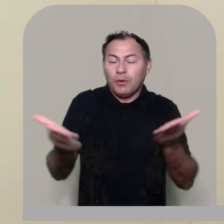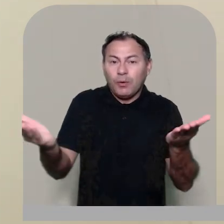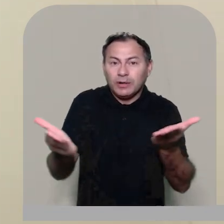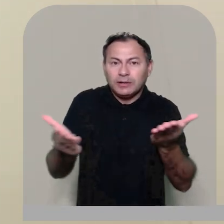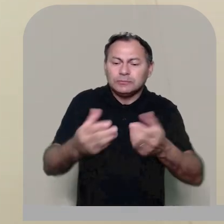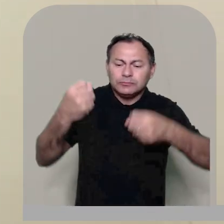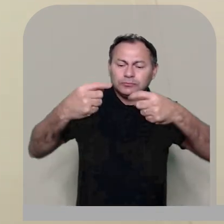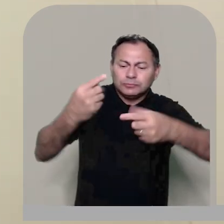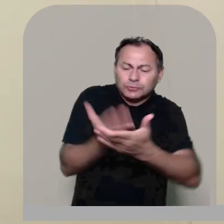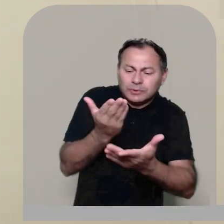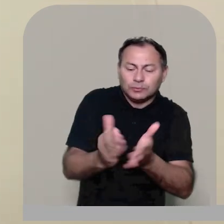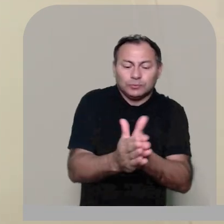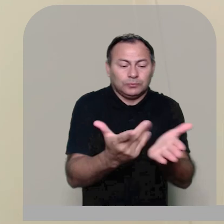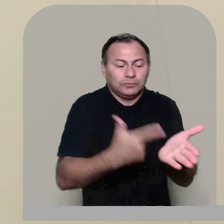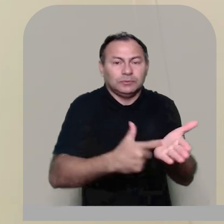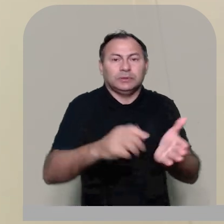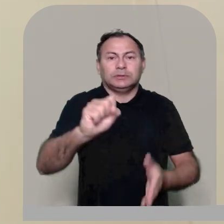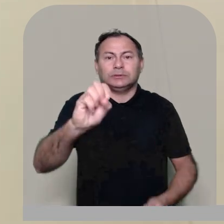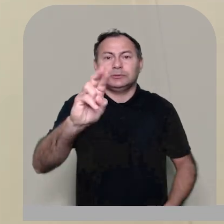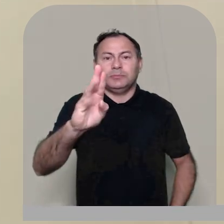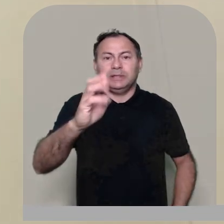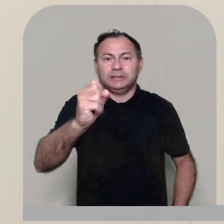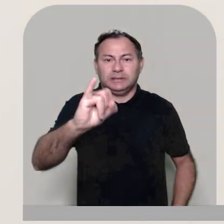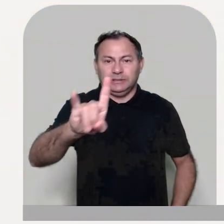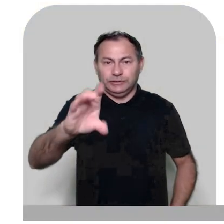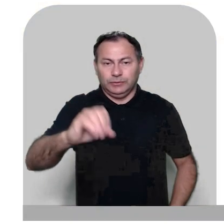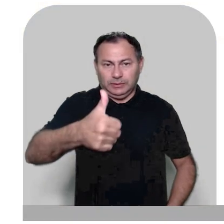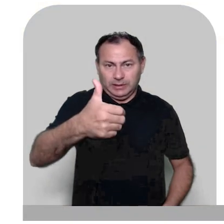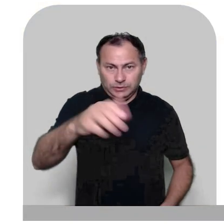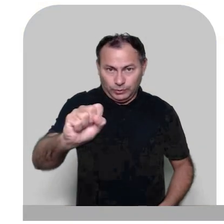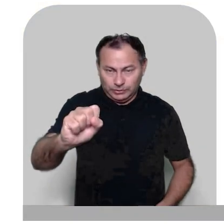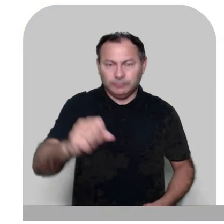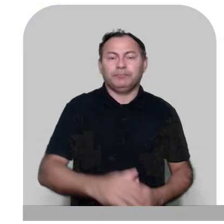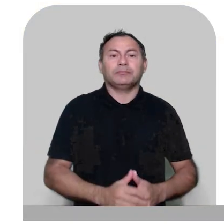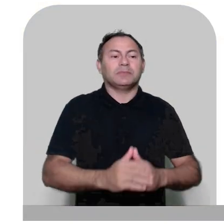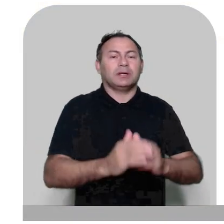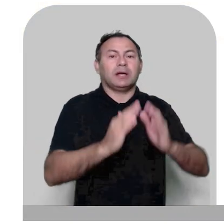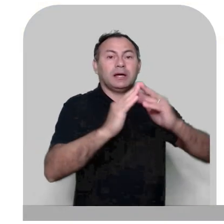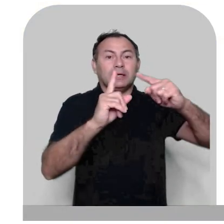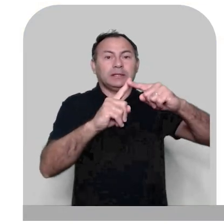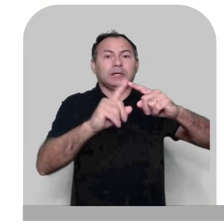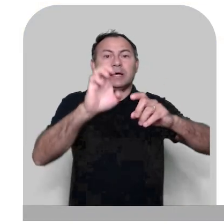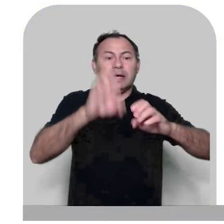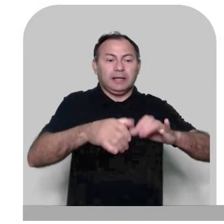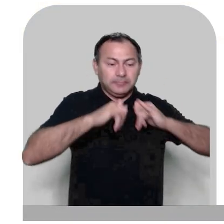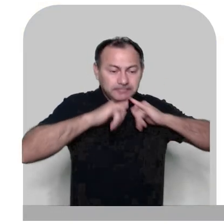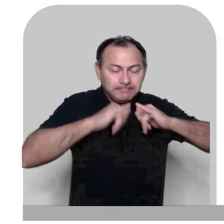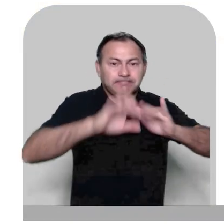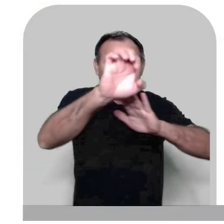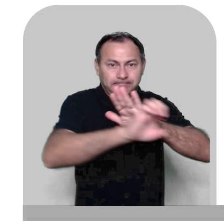subsídio dezoito a igreja é para evangelização